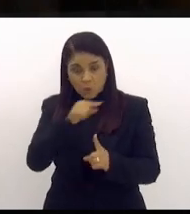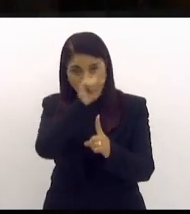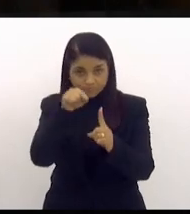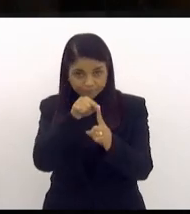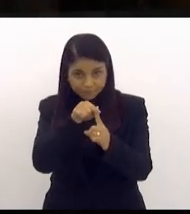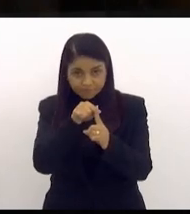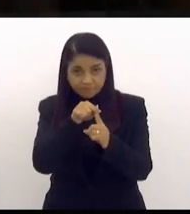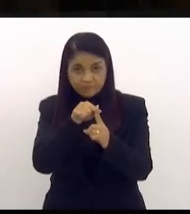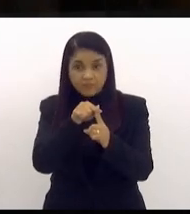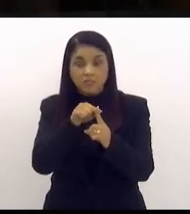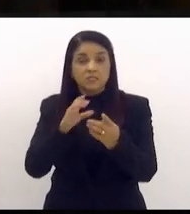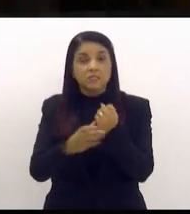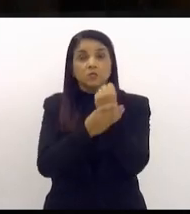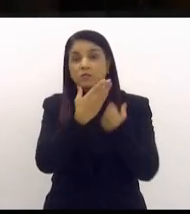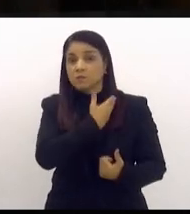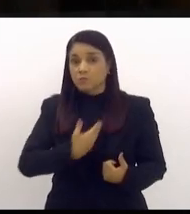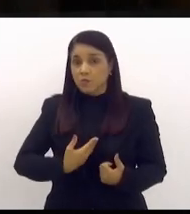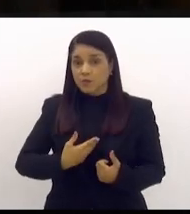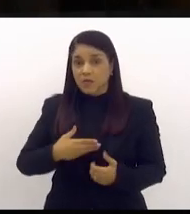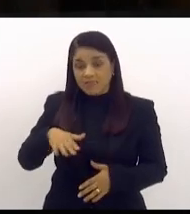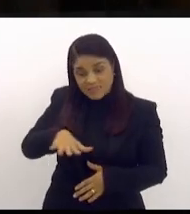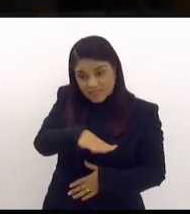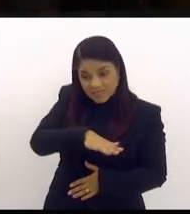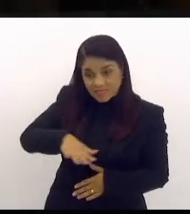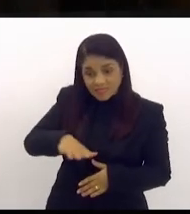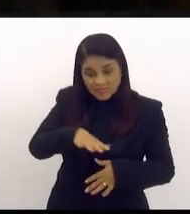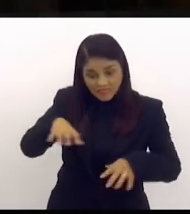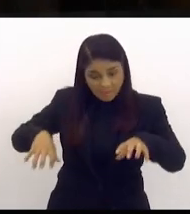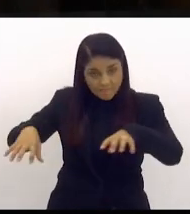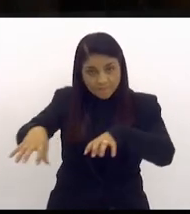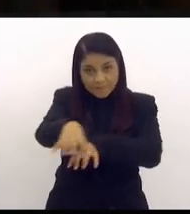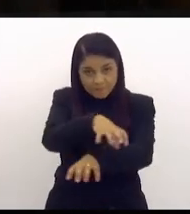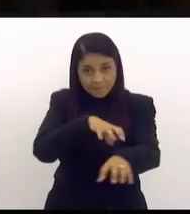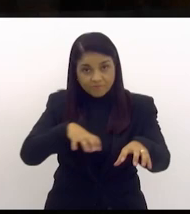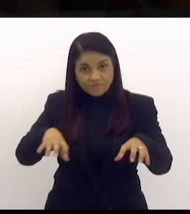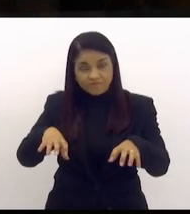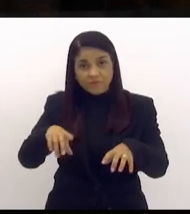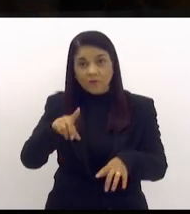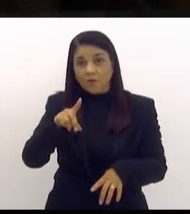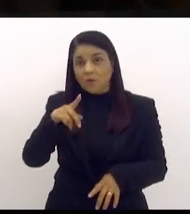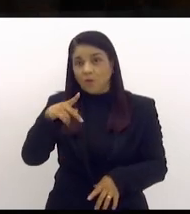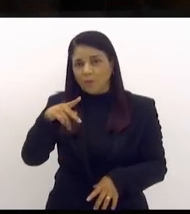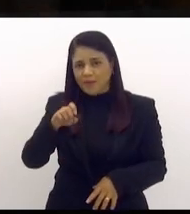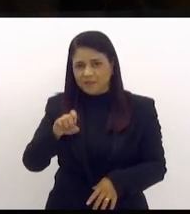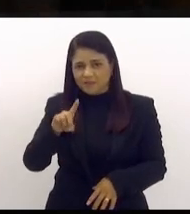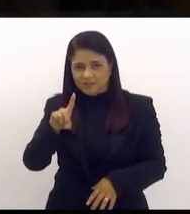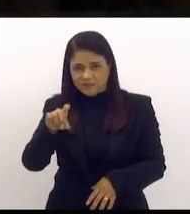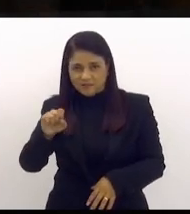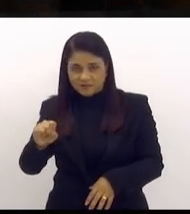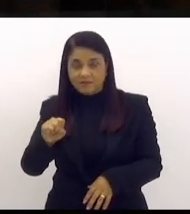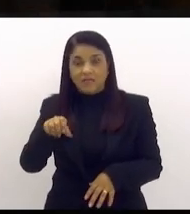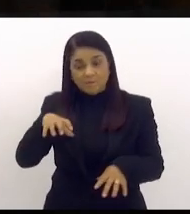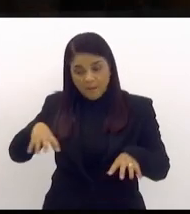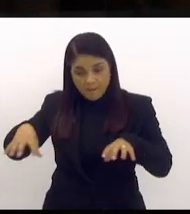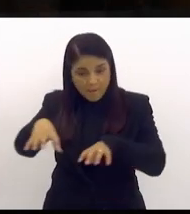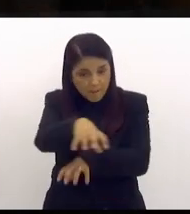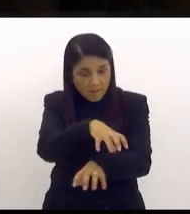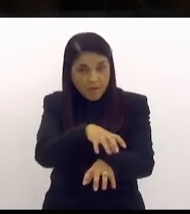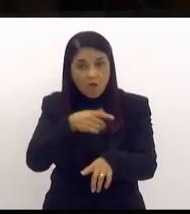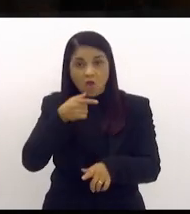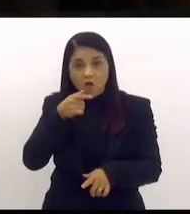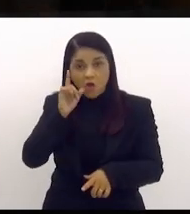territorial, porque o PEDES é todo territorial. O que nós vimos ontem